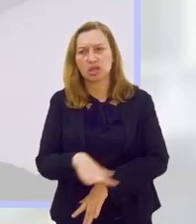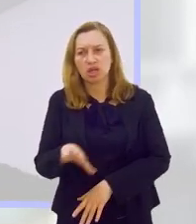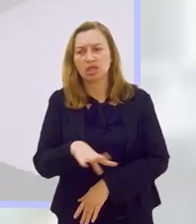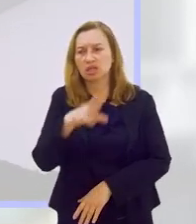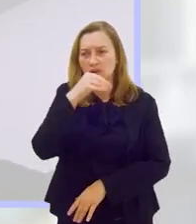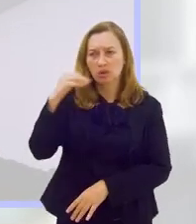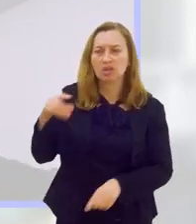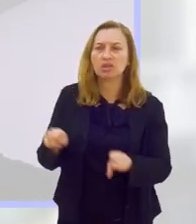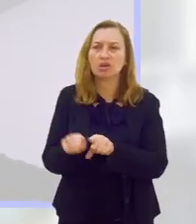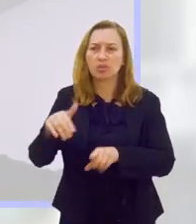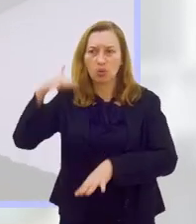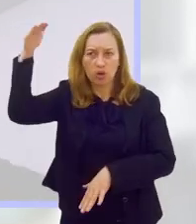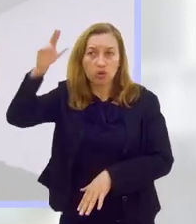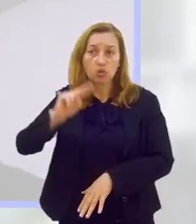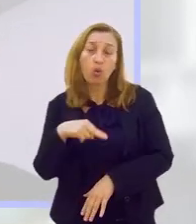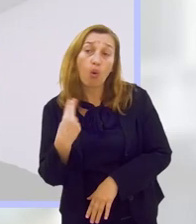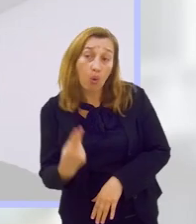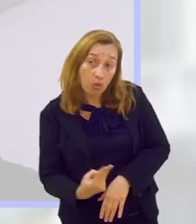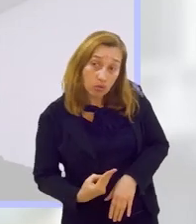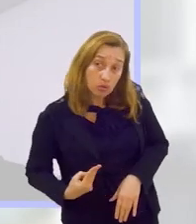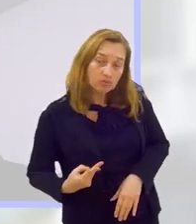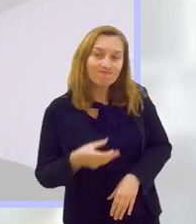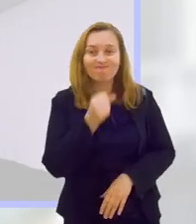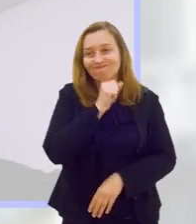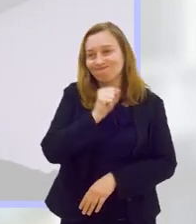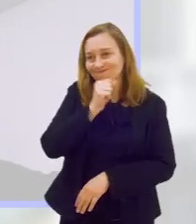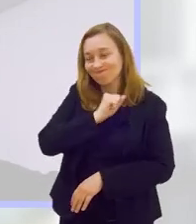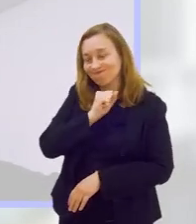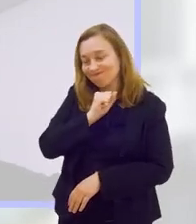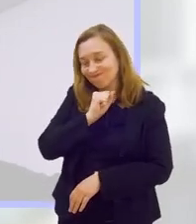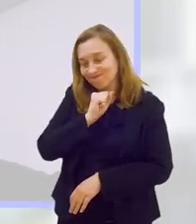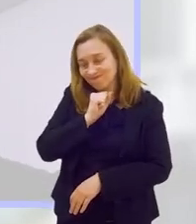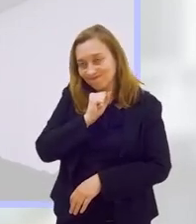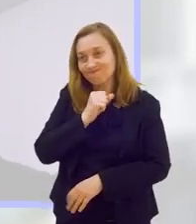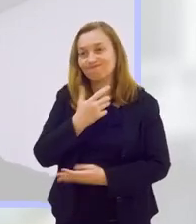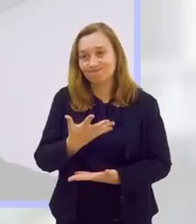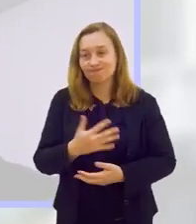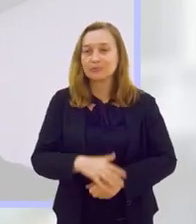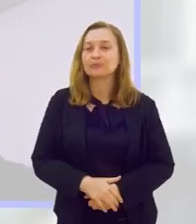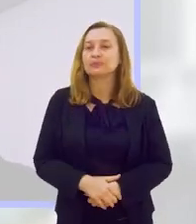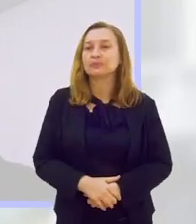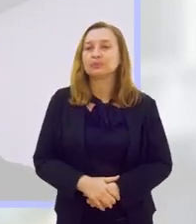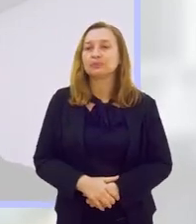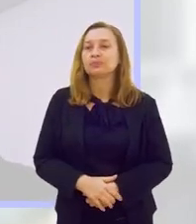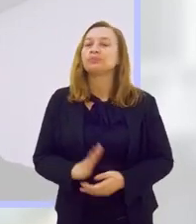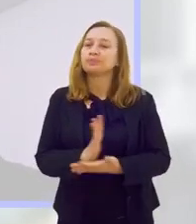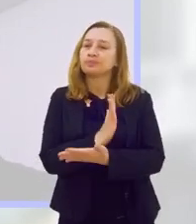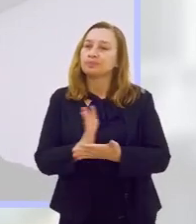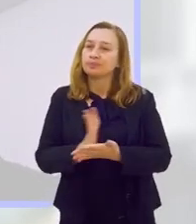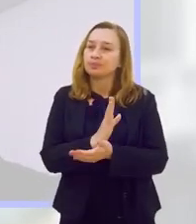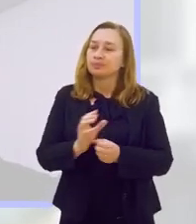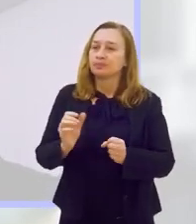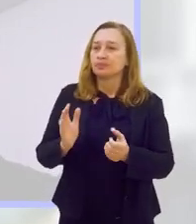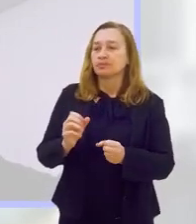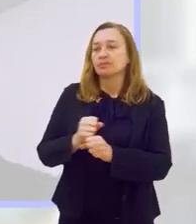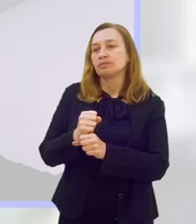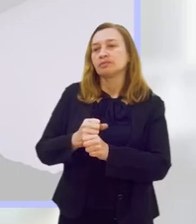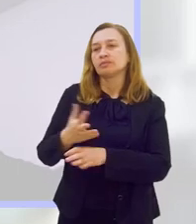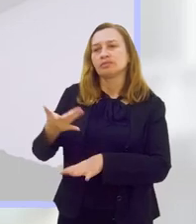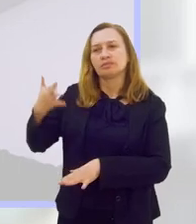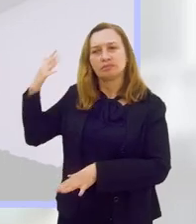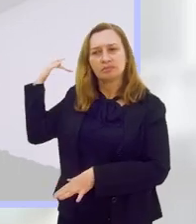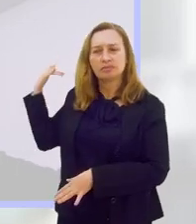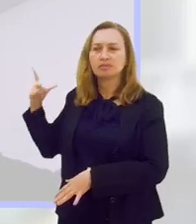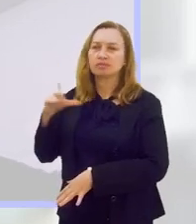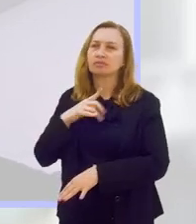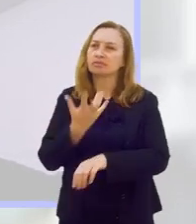adolescente, e até mesmo esse adulto ou o idoso. Como alguns anos atrás